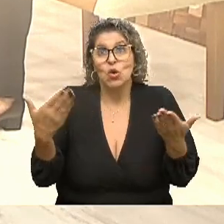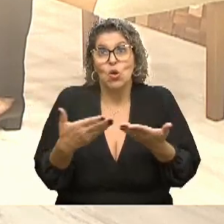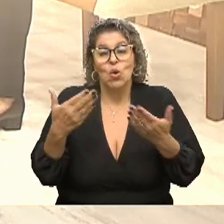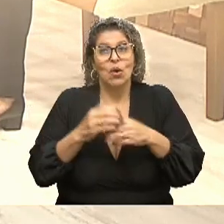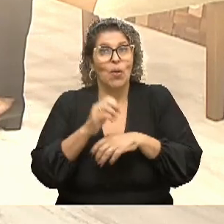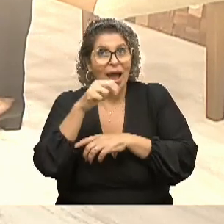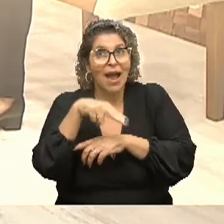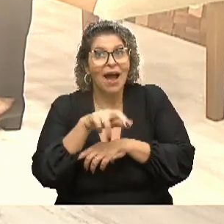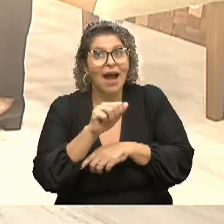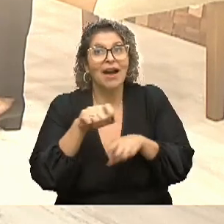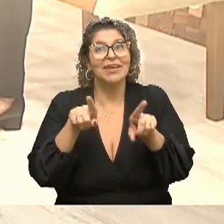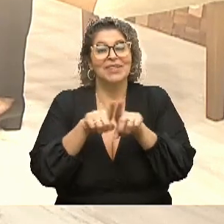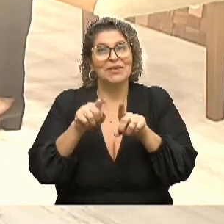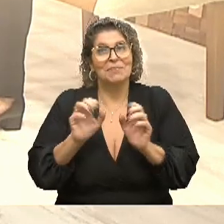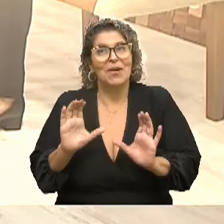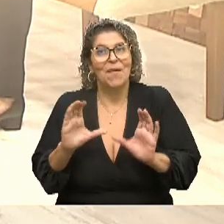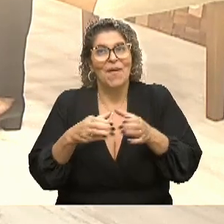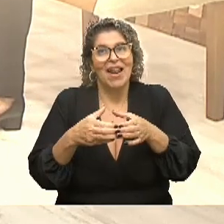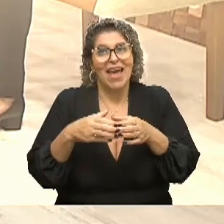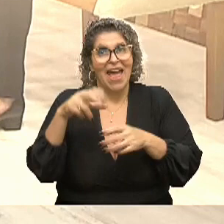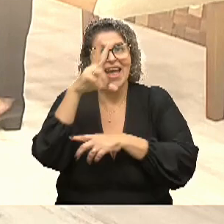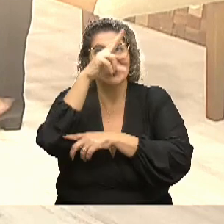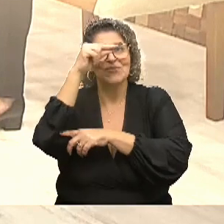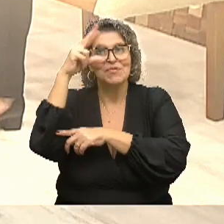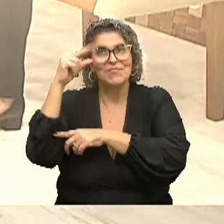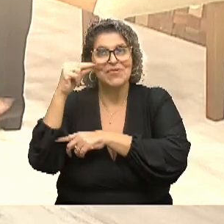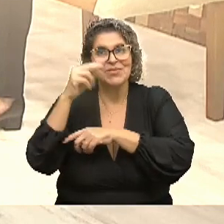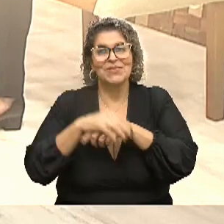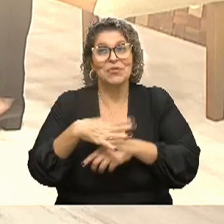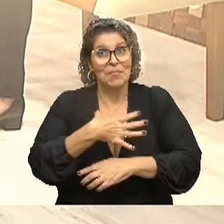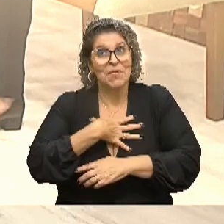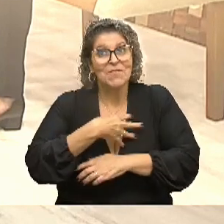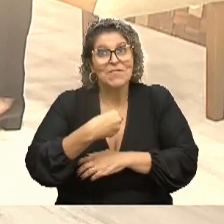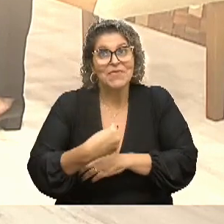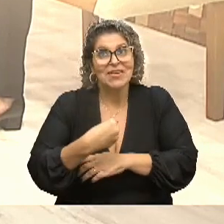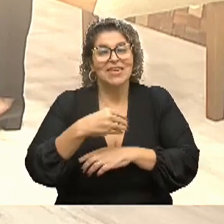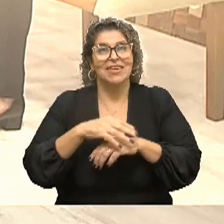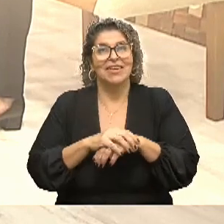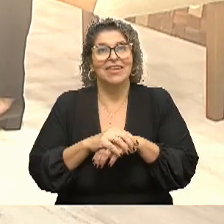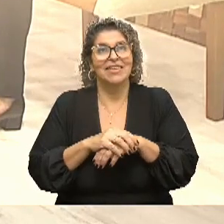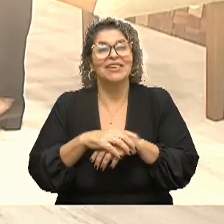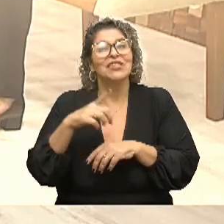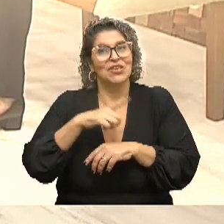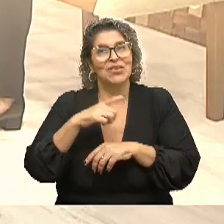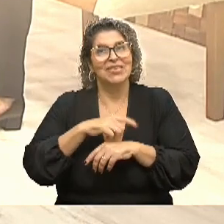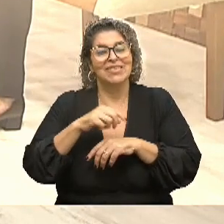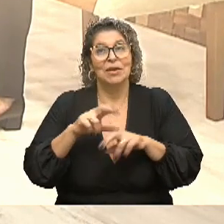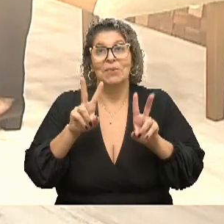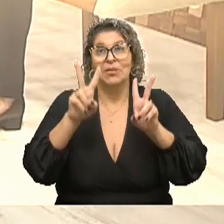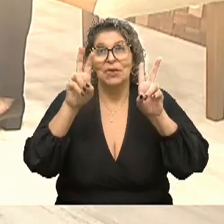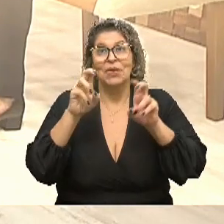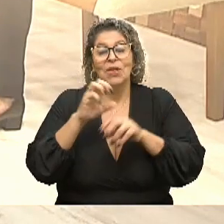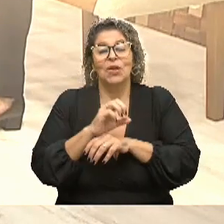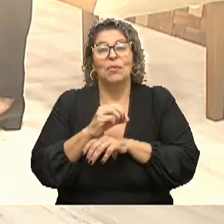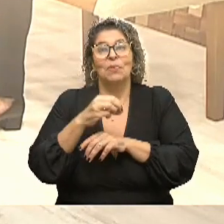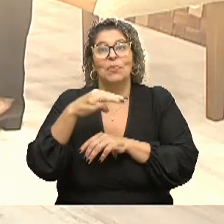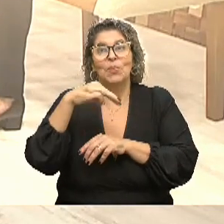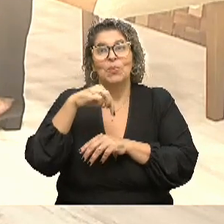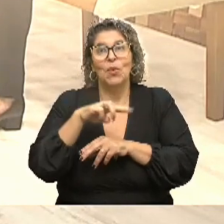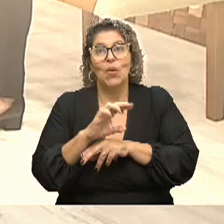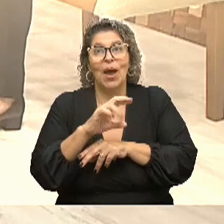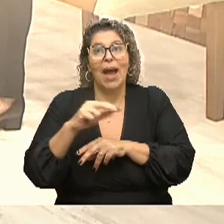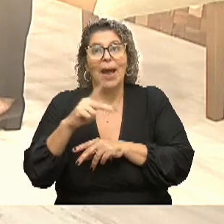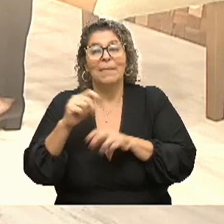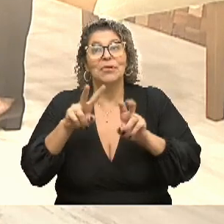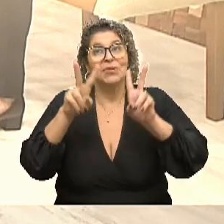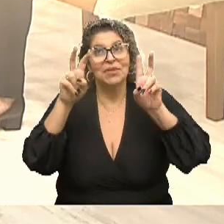Rangel, minha colega de prefeitura, com o meu filho. A gente tem esse lema no Moab, que é o Nada Sobre Nós Sem